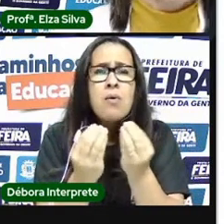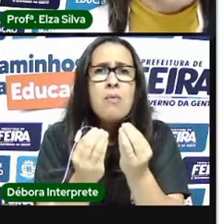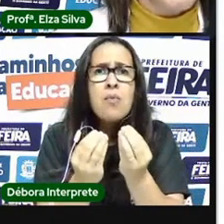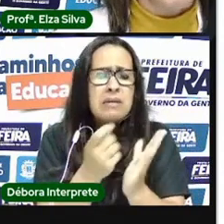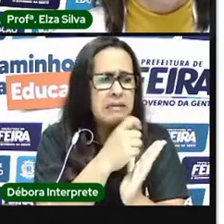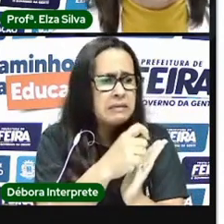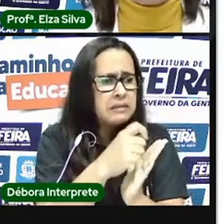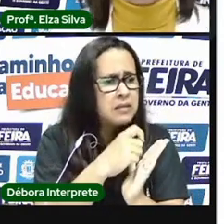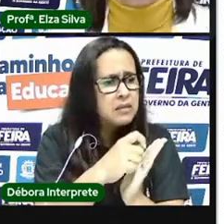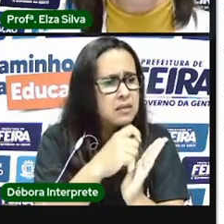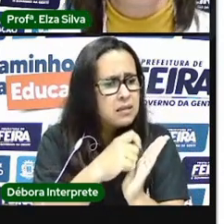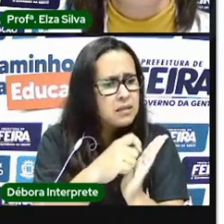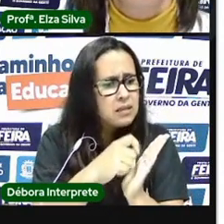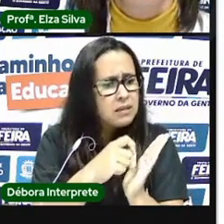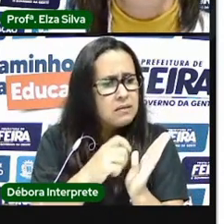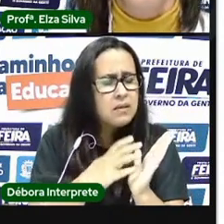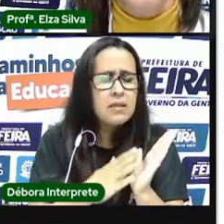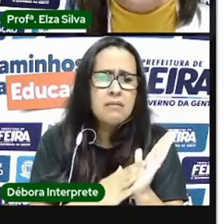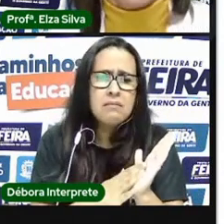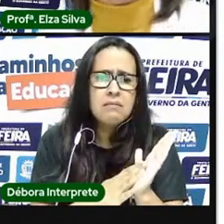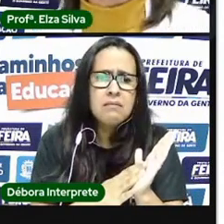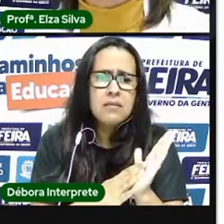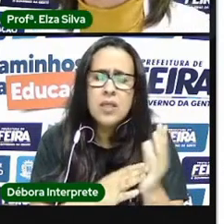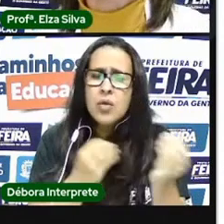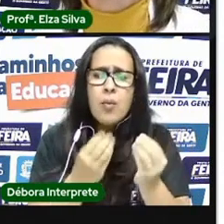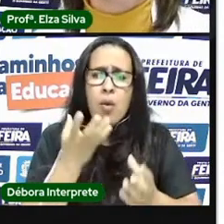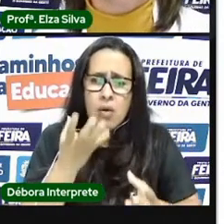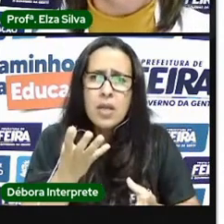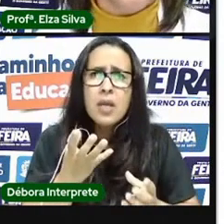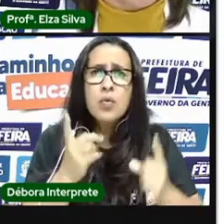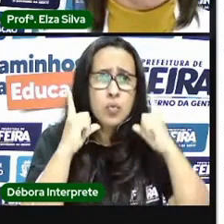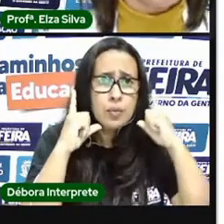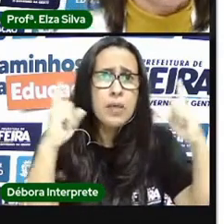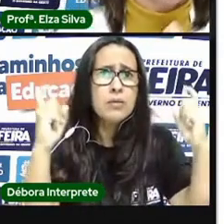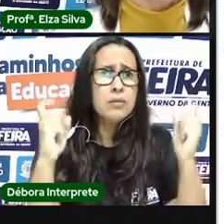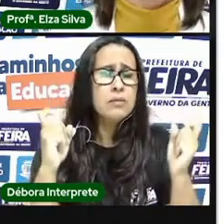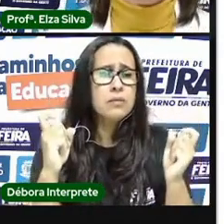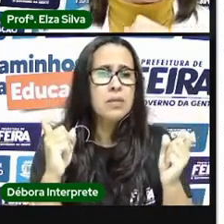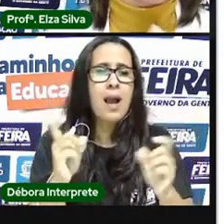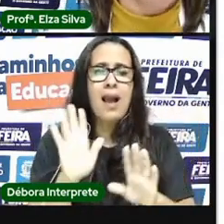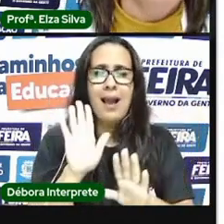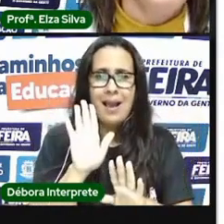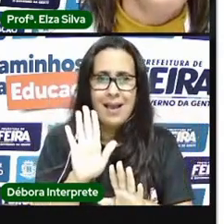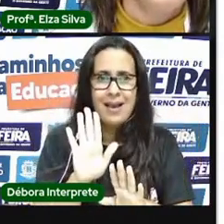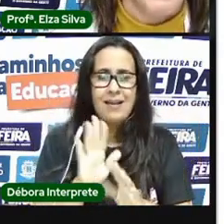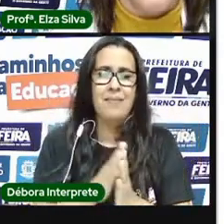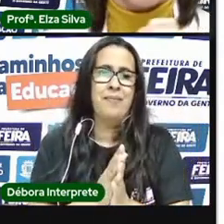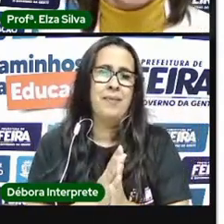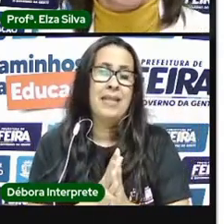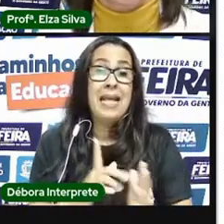usando uma palavrinha que está relacionada ao som então o som do trovão é cabrum